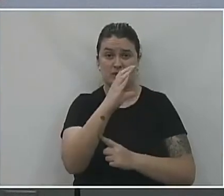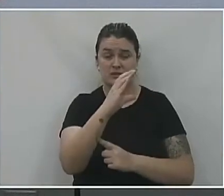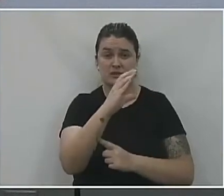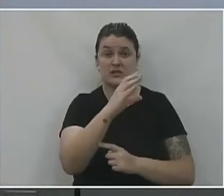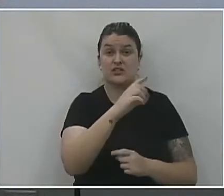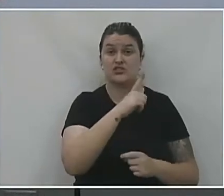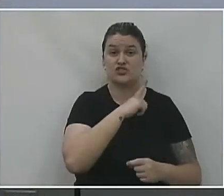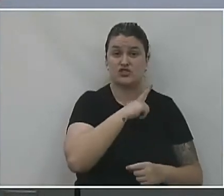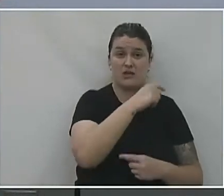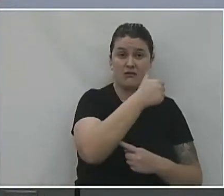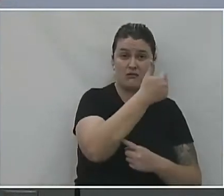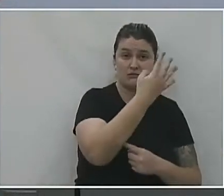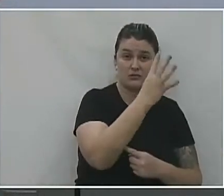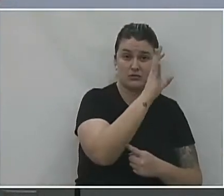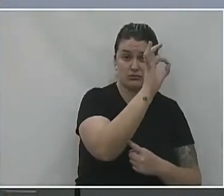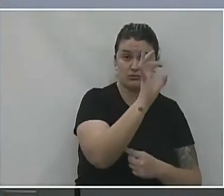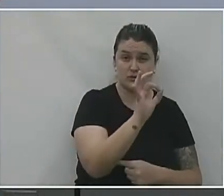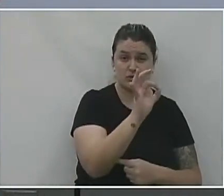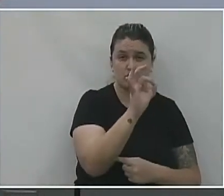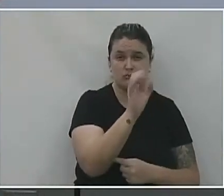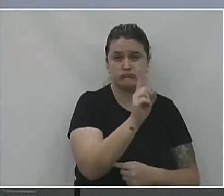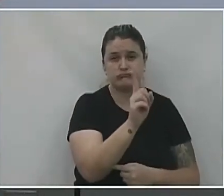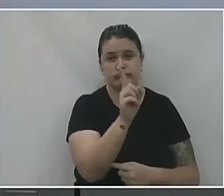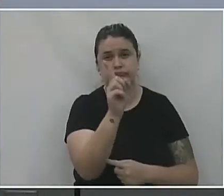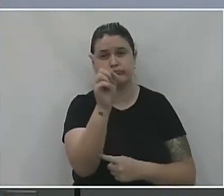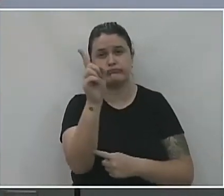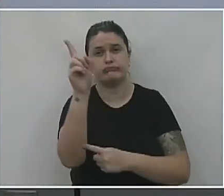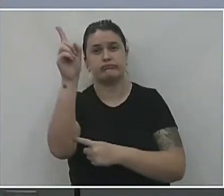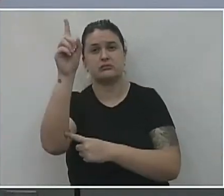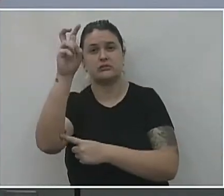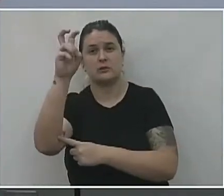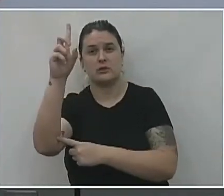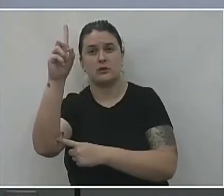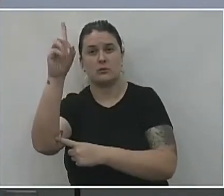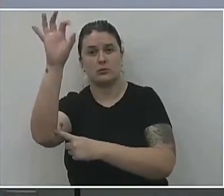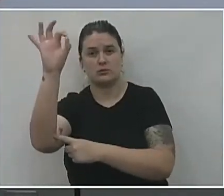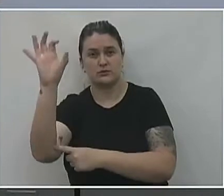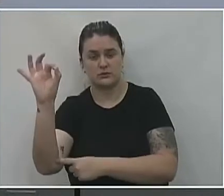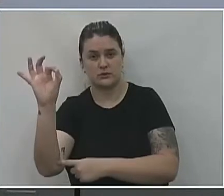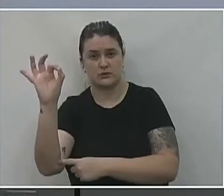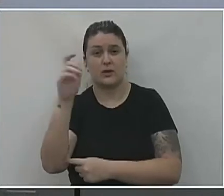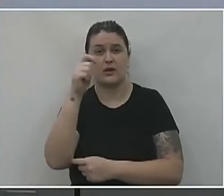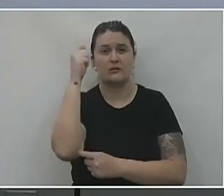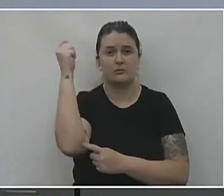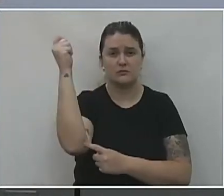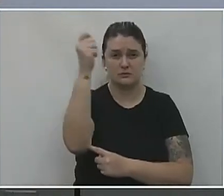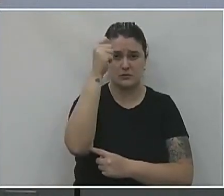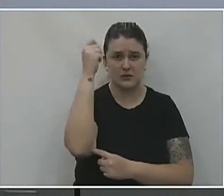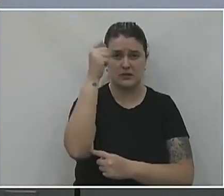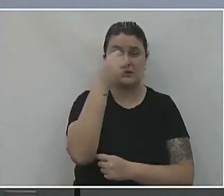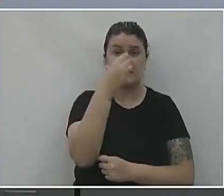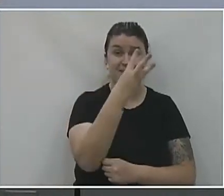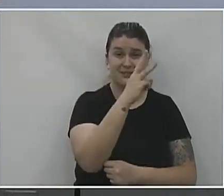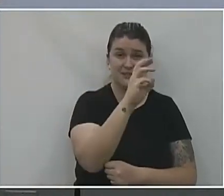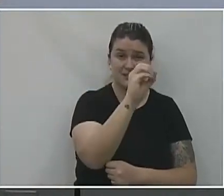14% para 51%. Rio Grande do Sul, de 30% para